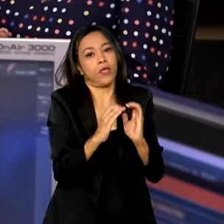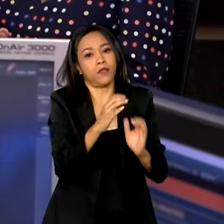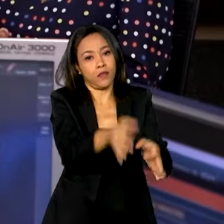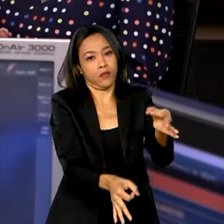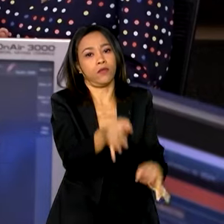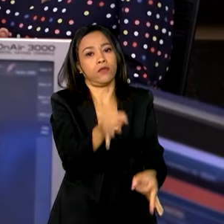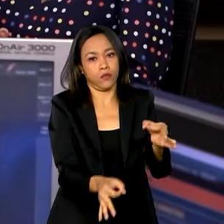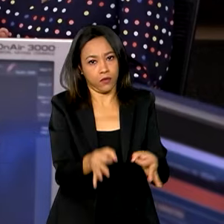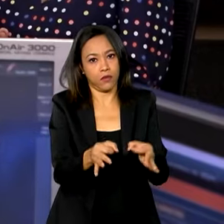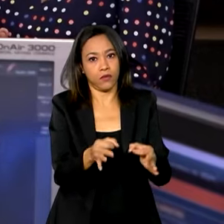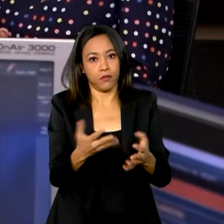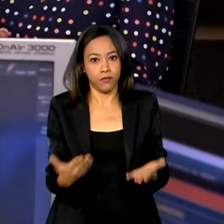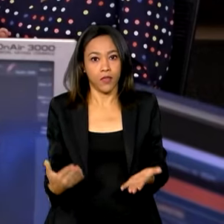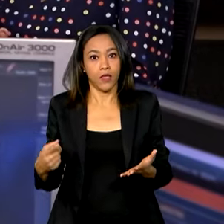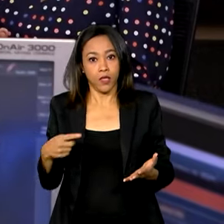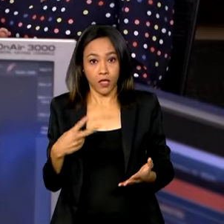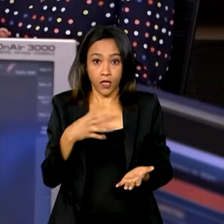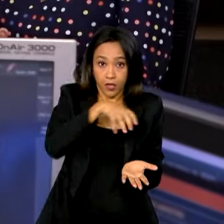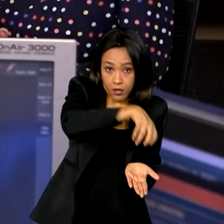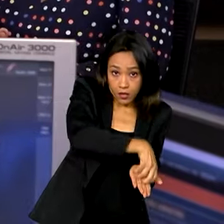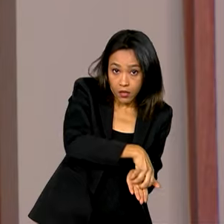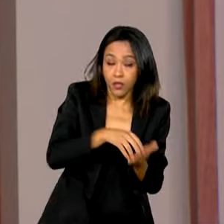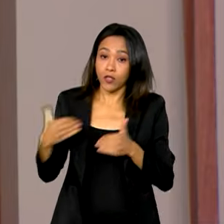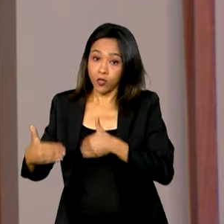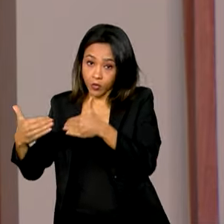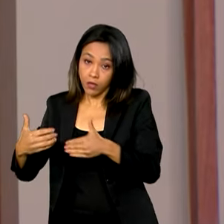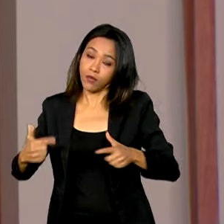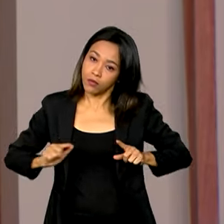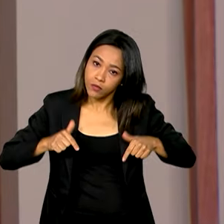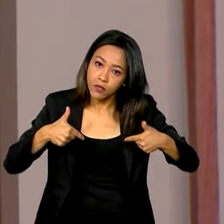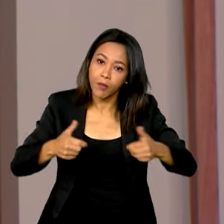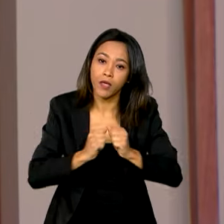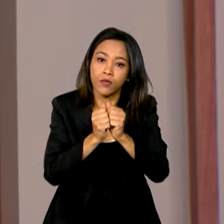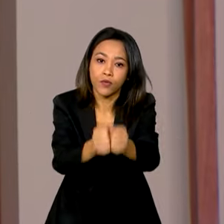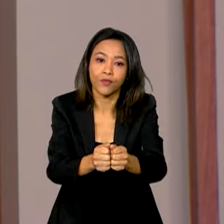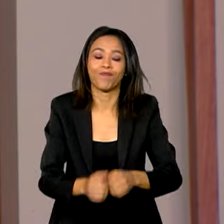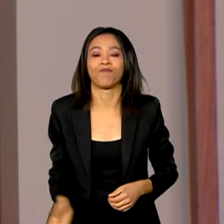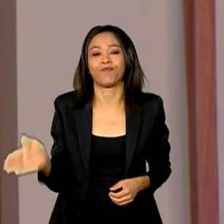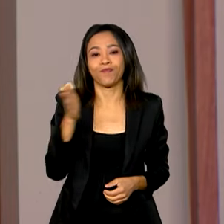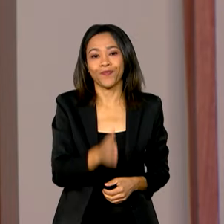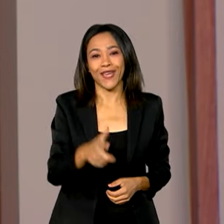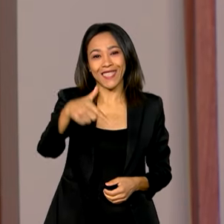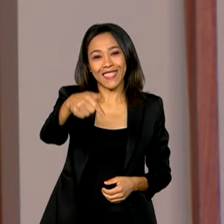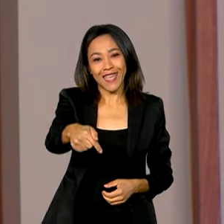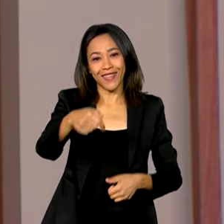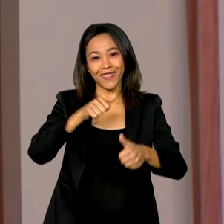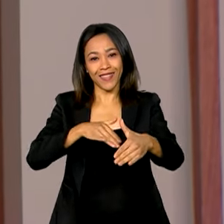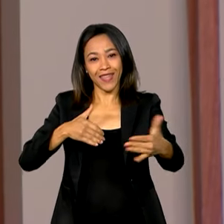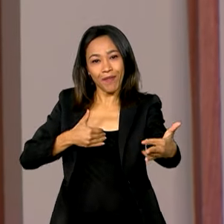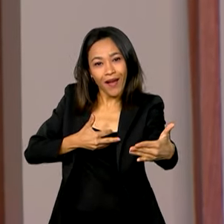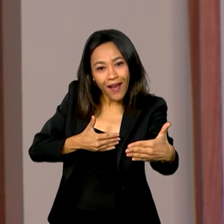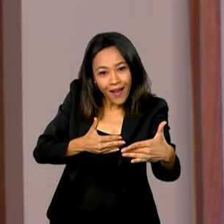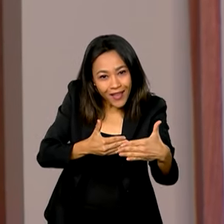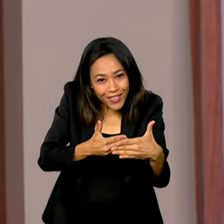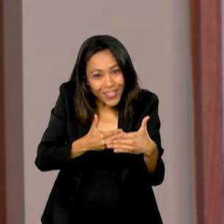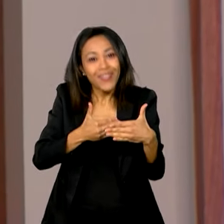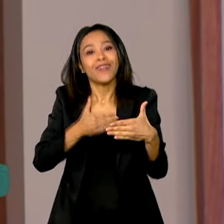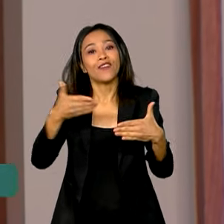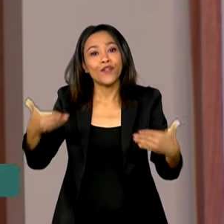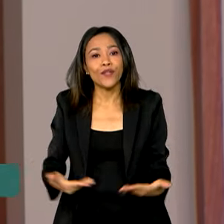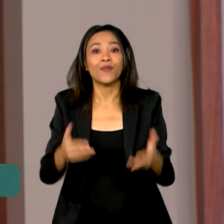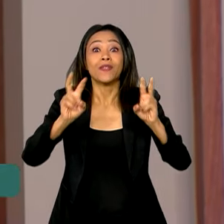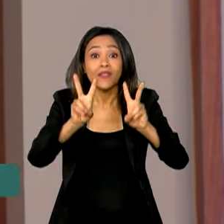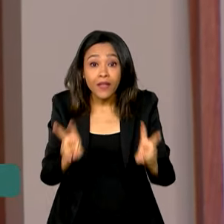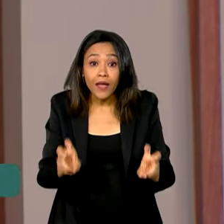Ministério e Anatel estão trabalhando nessa direção. O 7 de setembro está chegando e um dos temas do desfile este